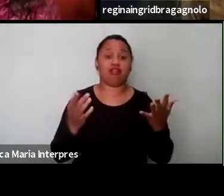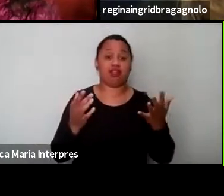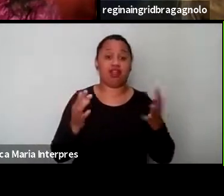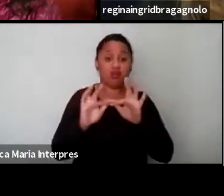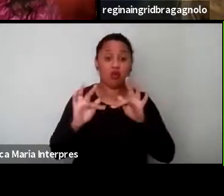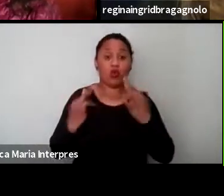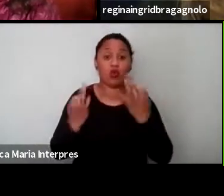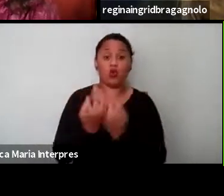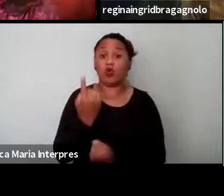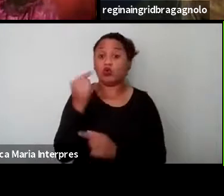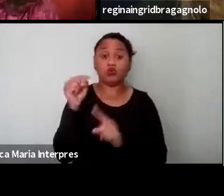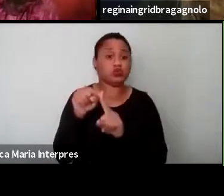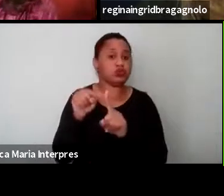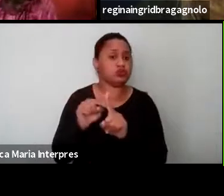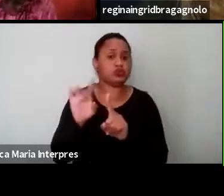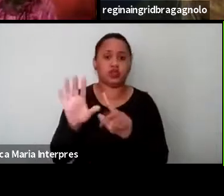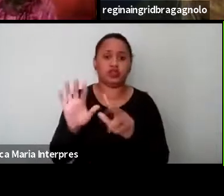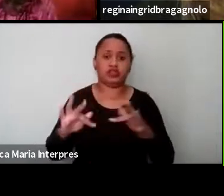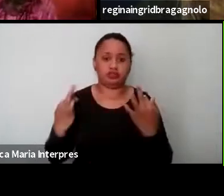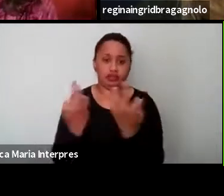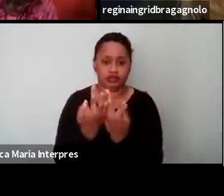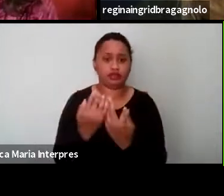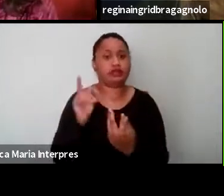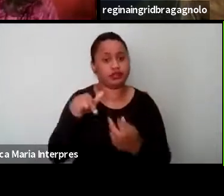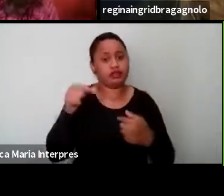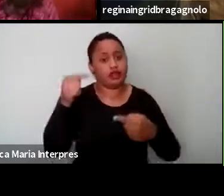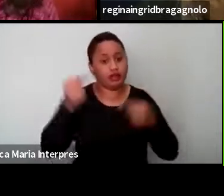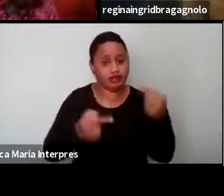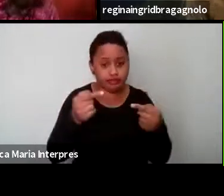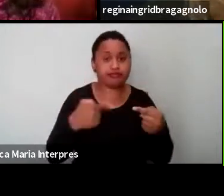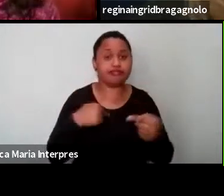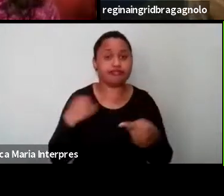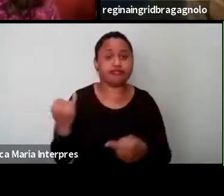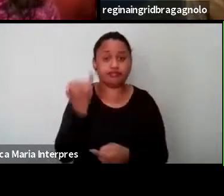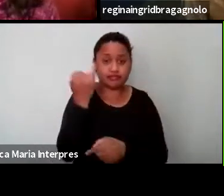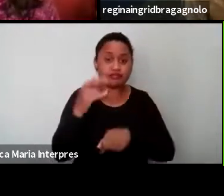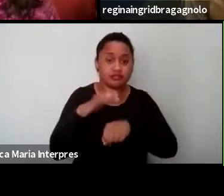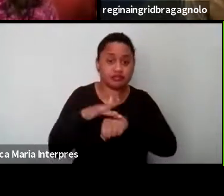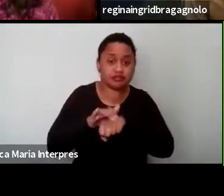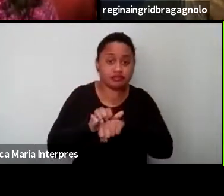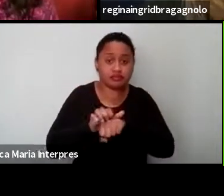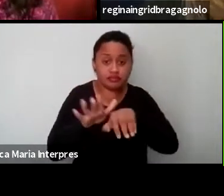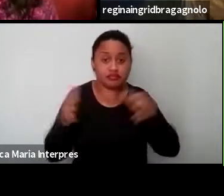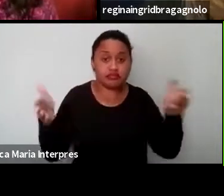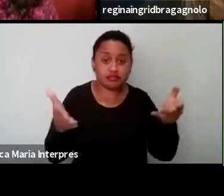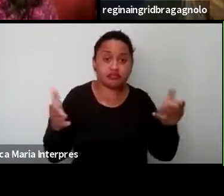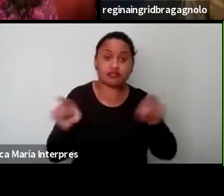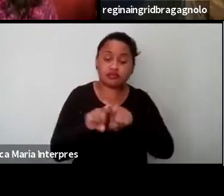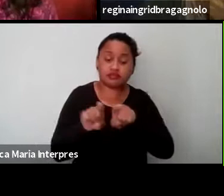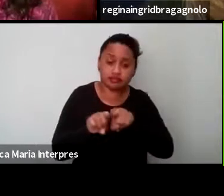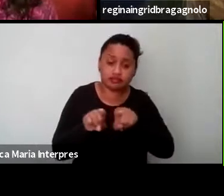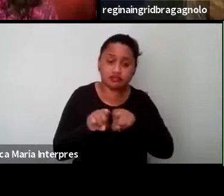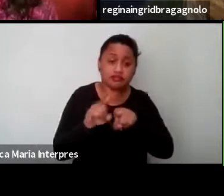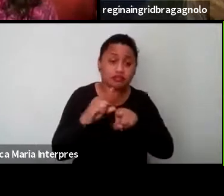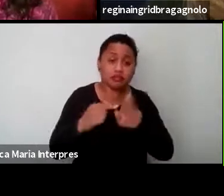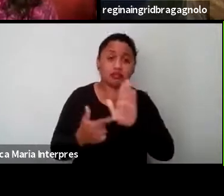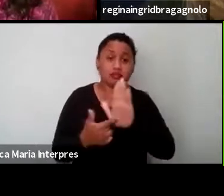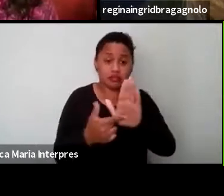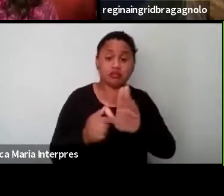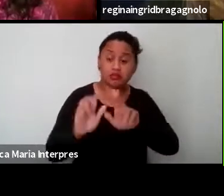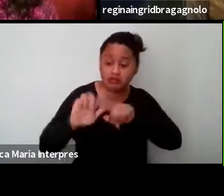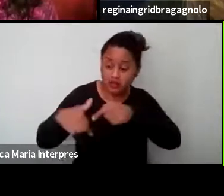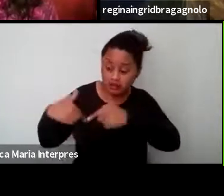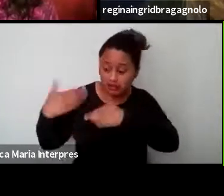família, e esse, para mim, é um debate importante que essa pandemia está trazendo também, né? Em relação a esses processos, né?